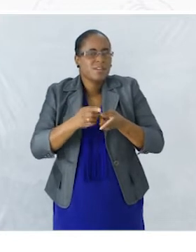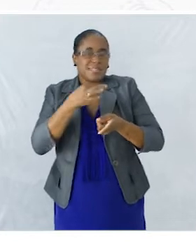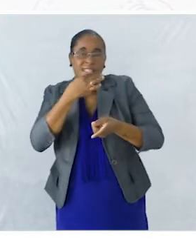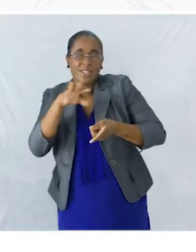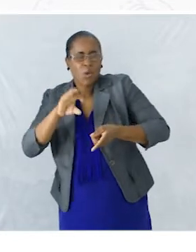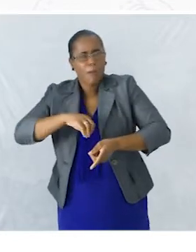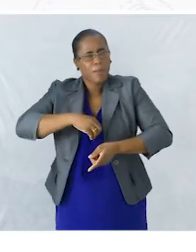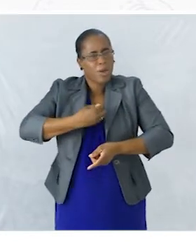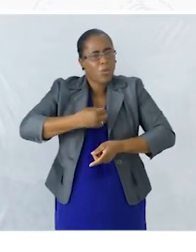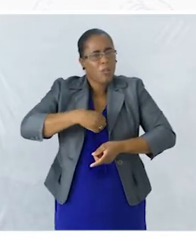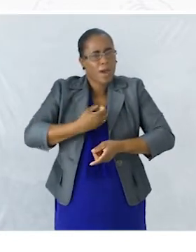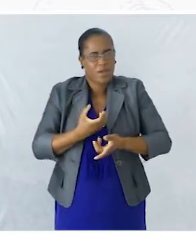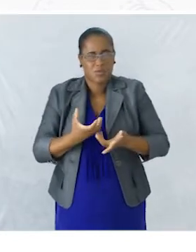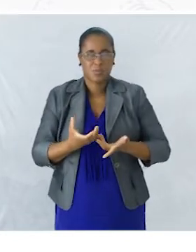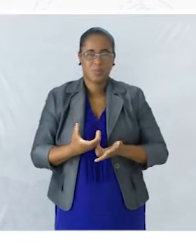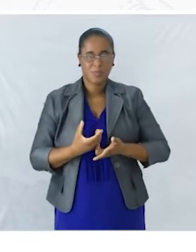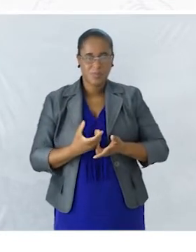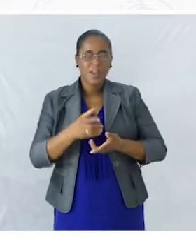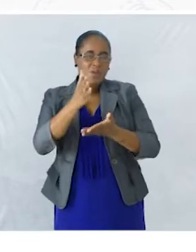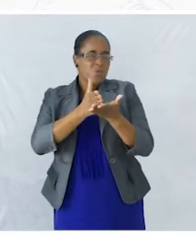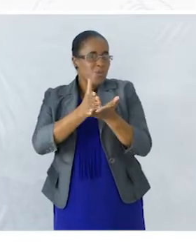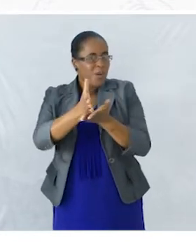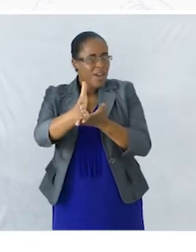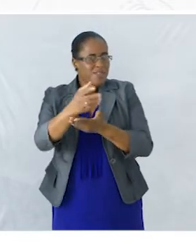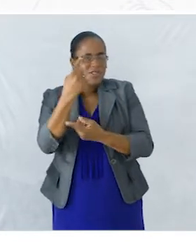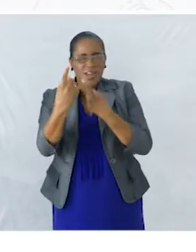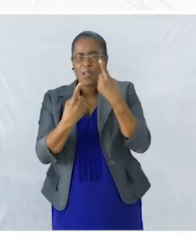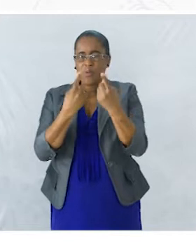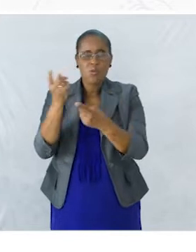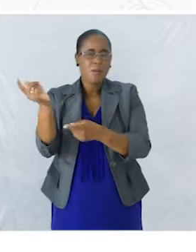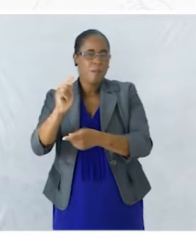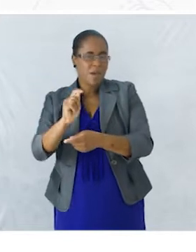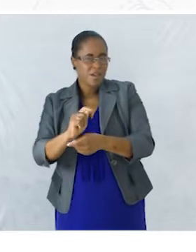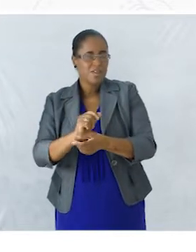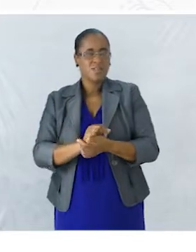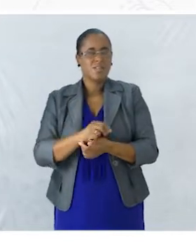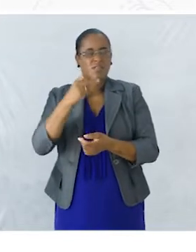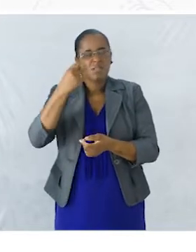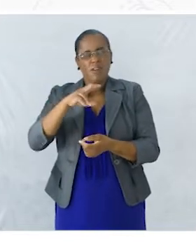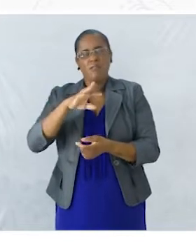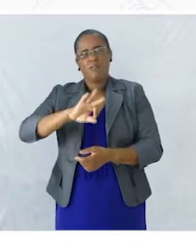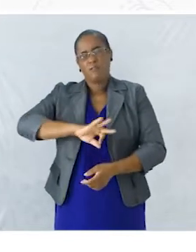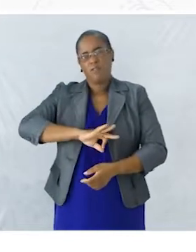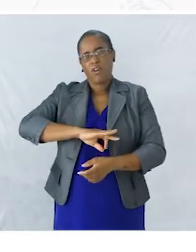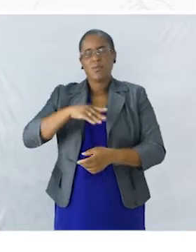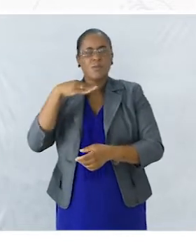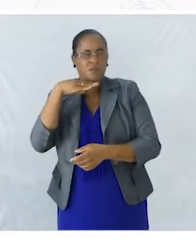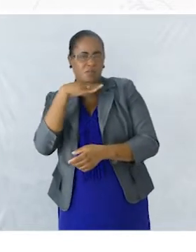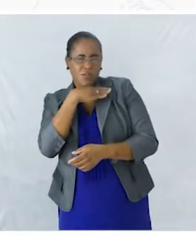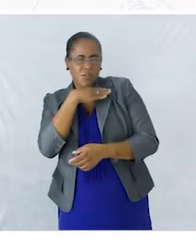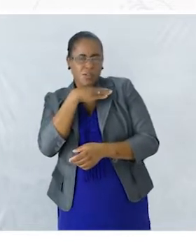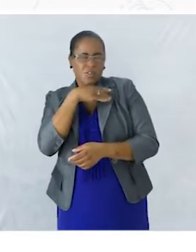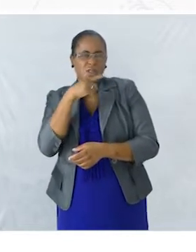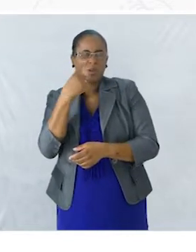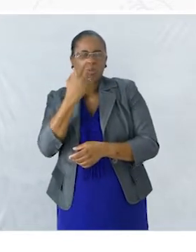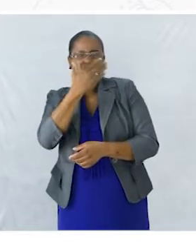Preocupada Durante alguns meses Passou fome E frio Até que uma